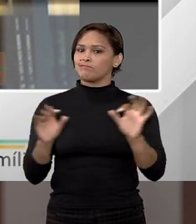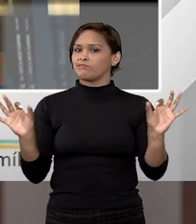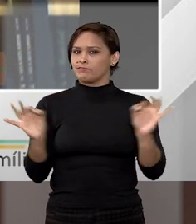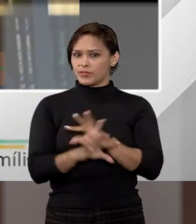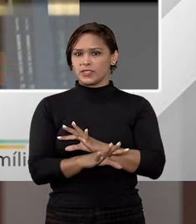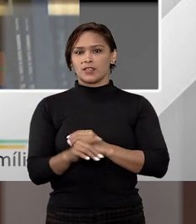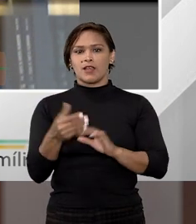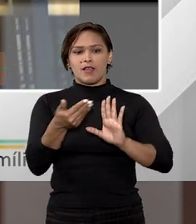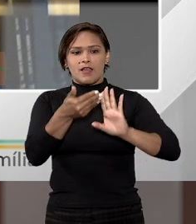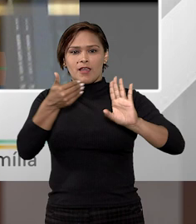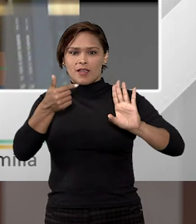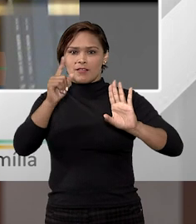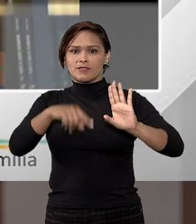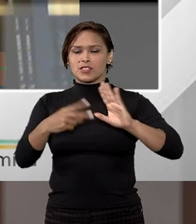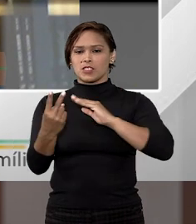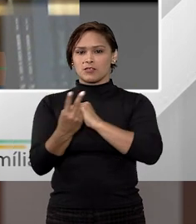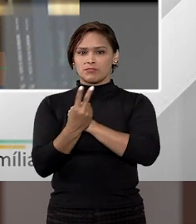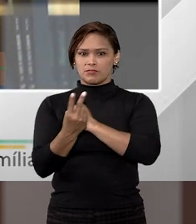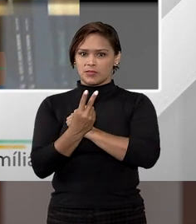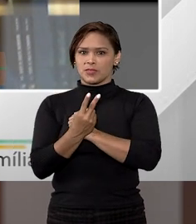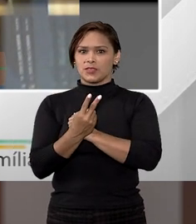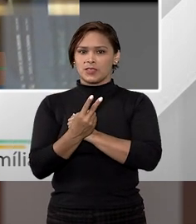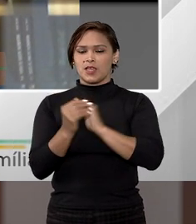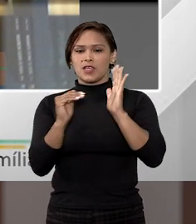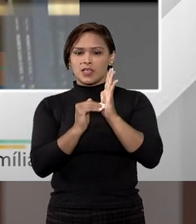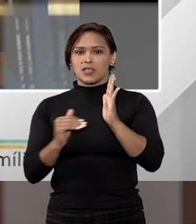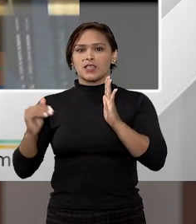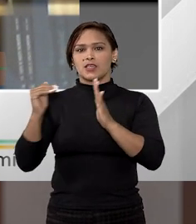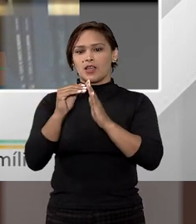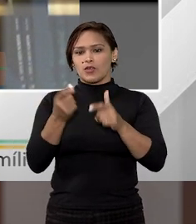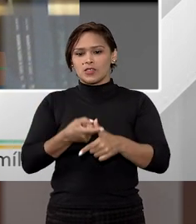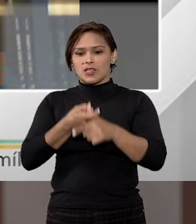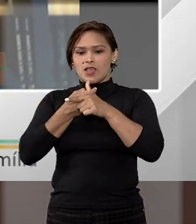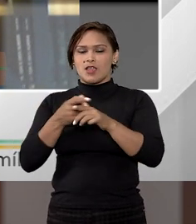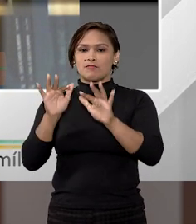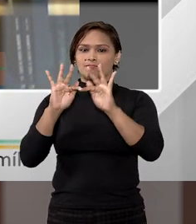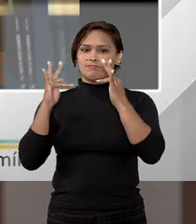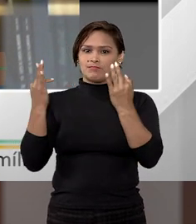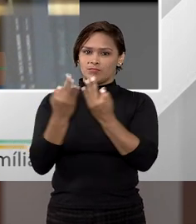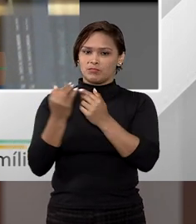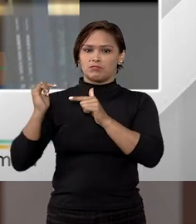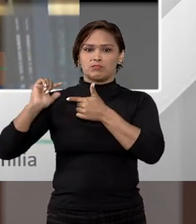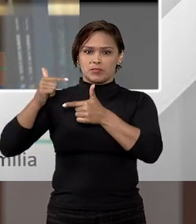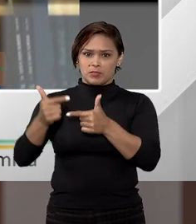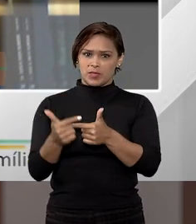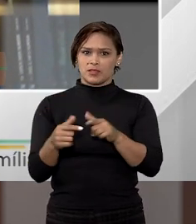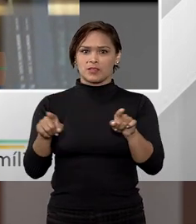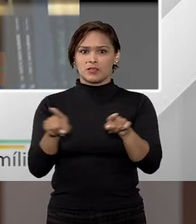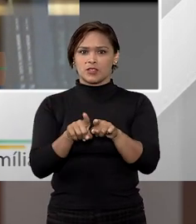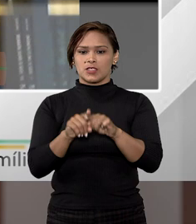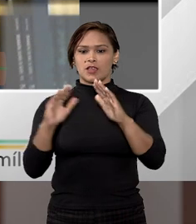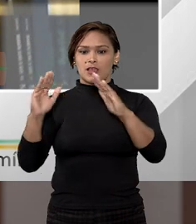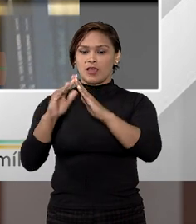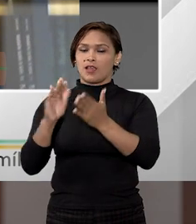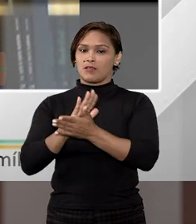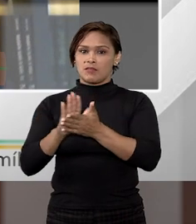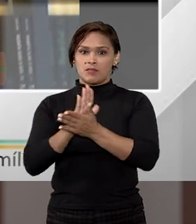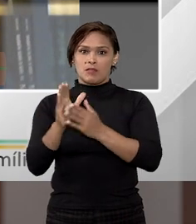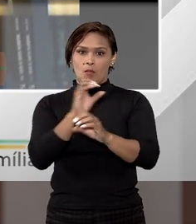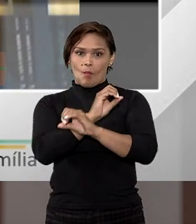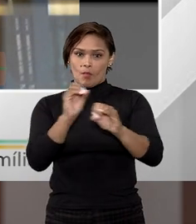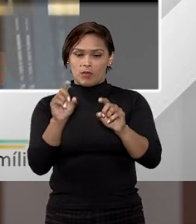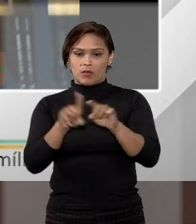acabar sim afastando a imperabilidade e alcançando esse patrimônio mínimo e deixando você sem o teto para morar. Então,